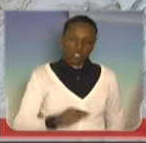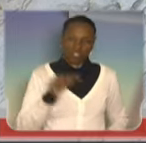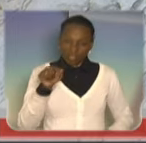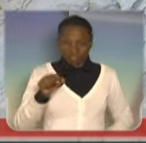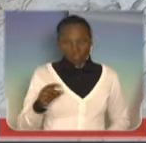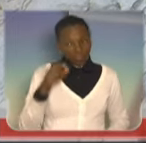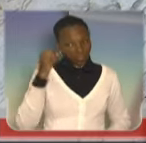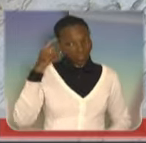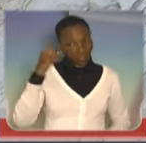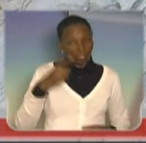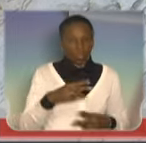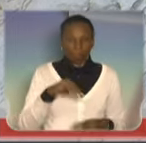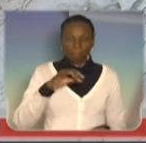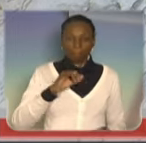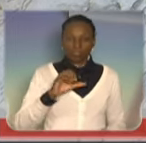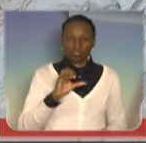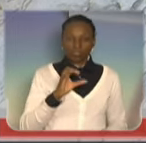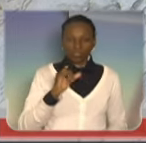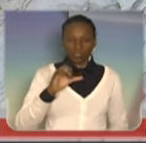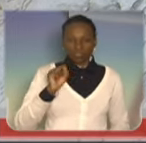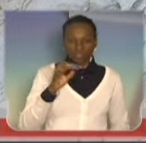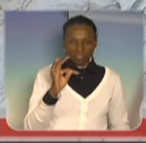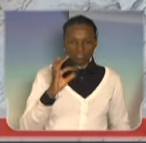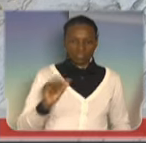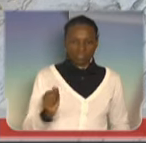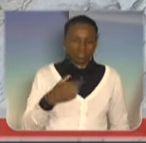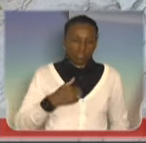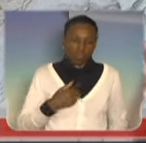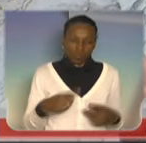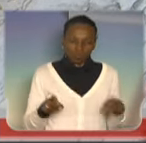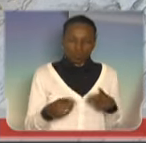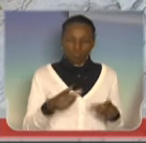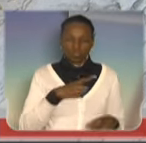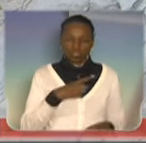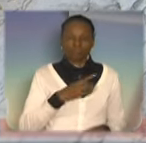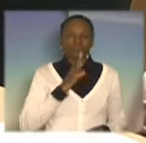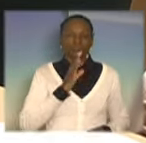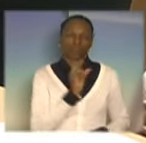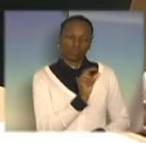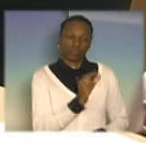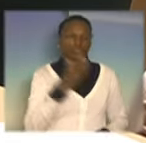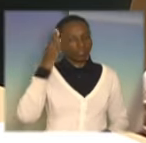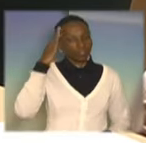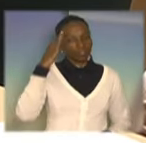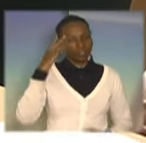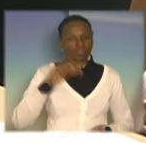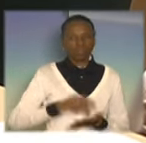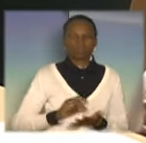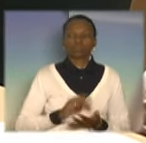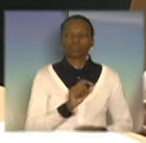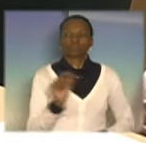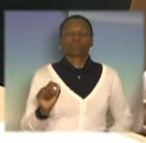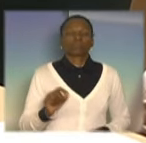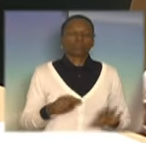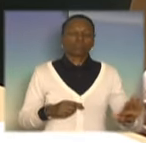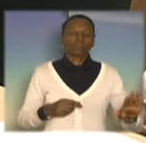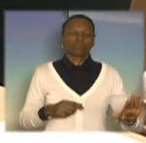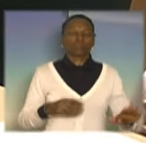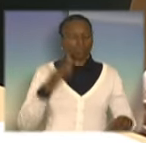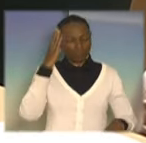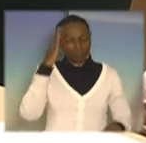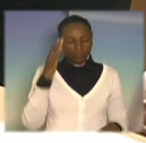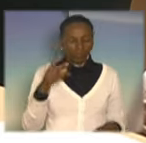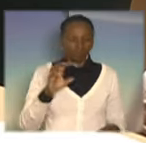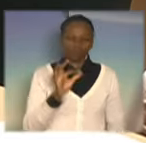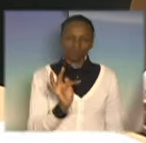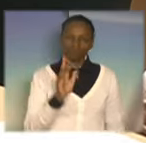musicista, a senhora sabe disso, eu sou modéstia à parte, músico também, conheço um pouquinho, a gente sabe a realidade das coisas. E nós sabemos que o funk é um estilo musical. Infelizmente,